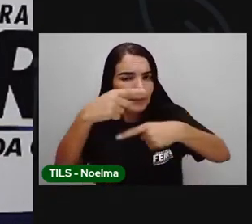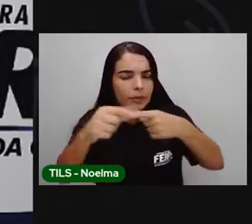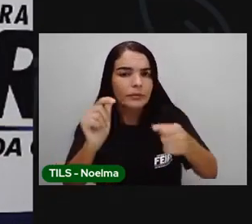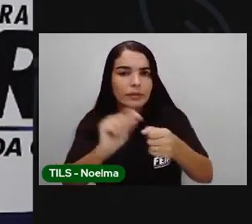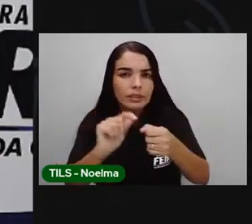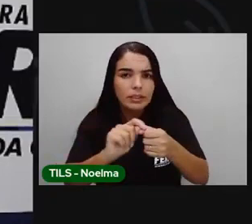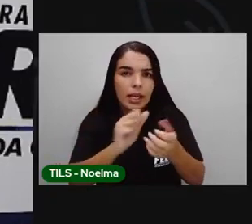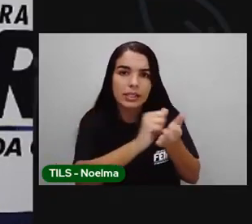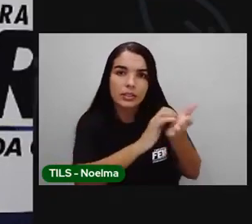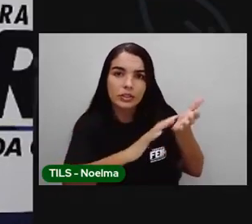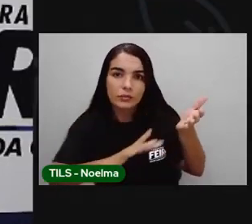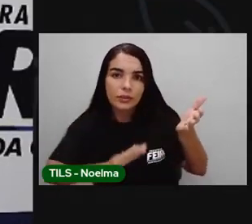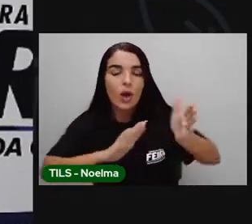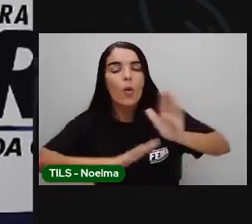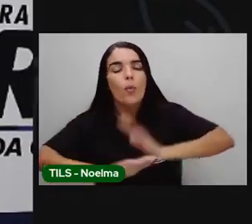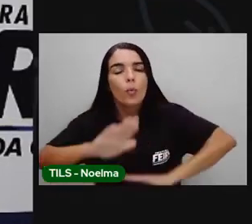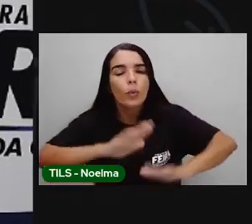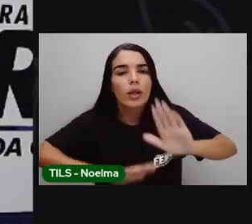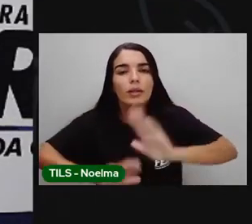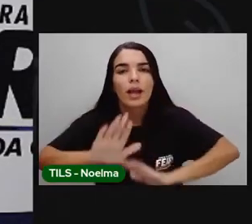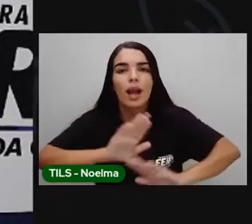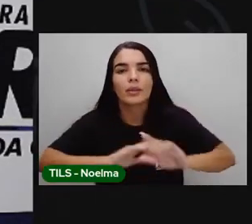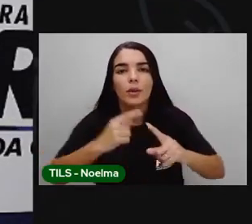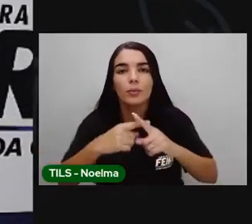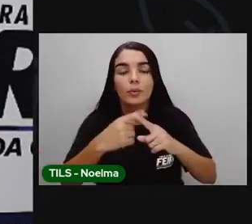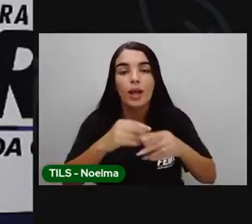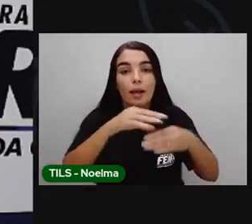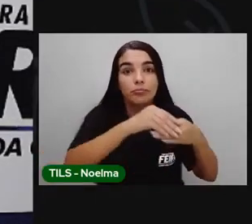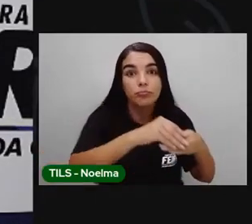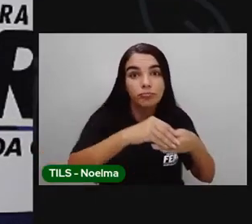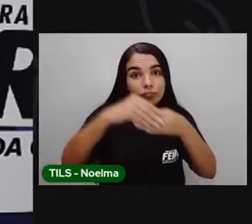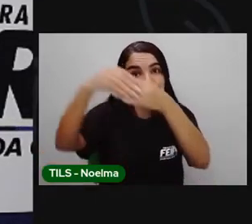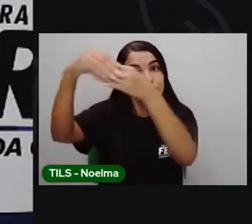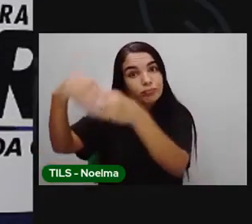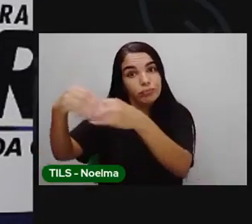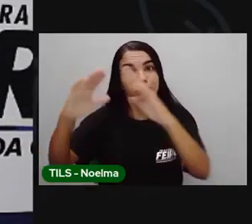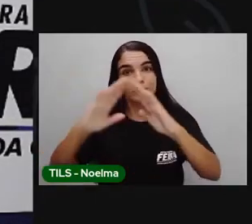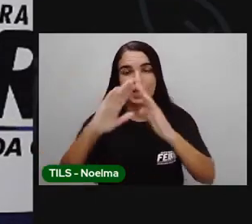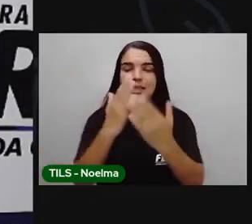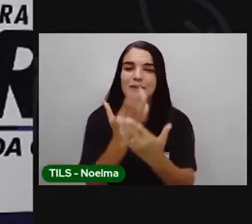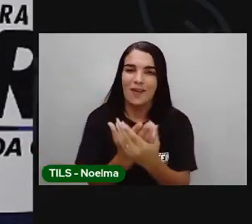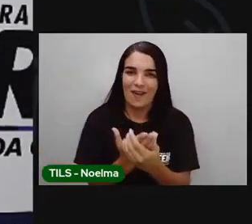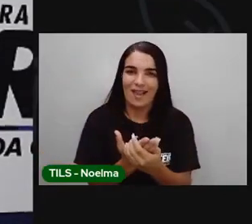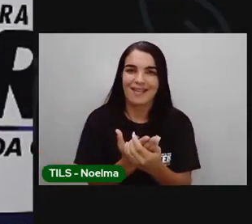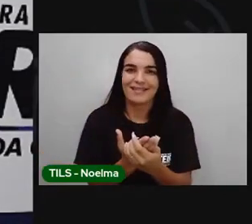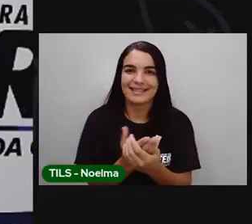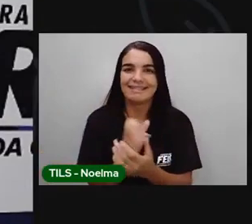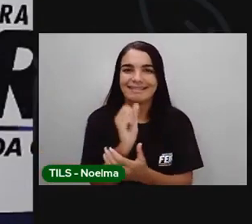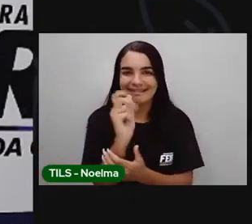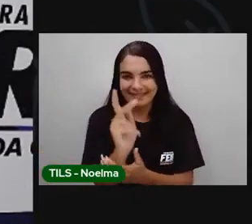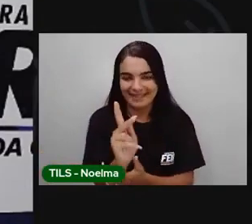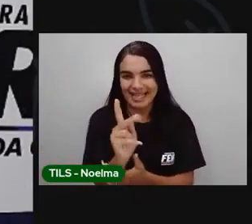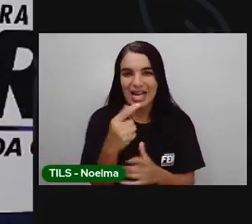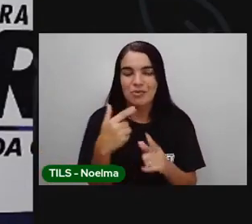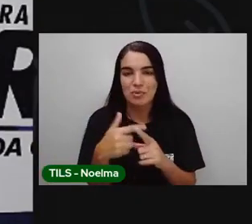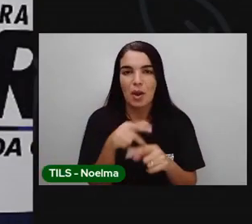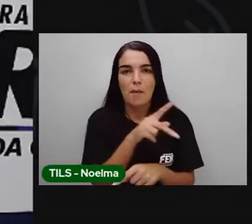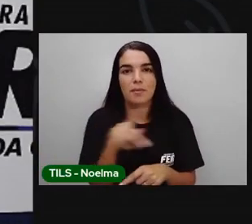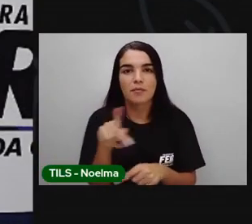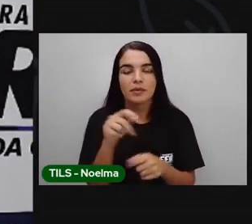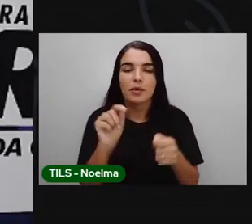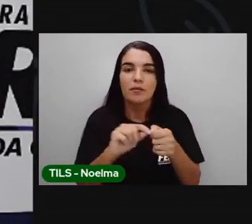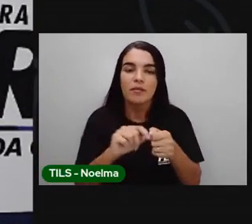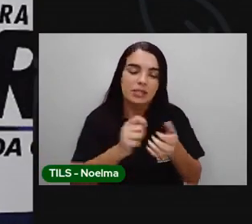atividades, cuidem direitinho que elas devem ser devolvidas nas escolas para que os professores